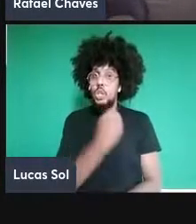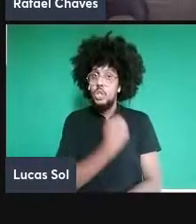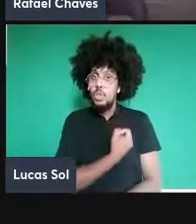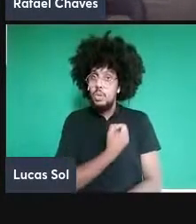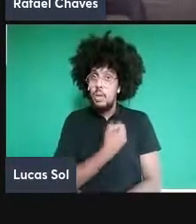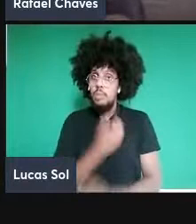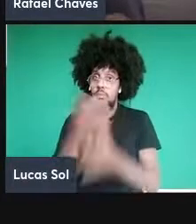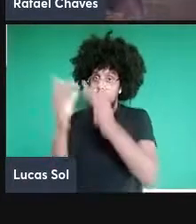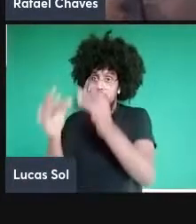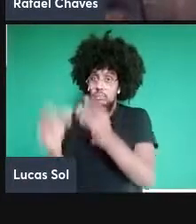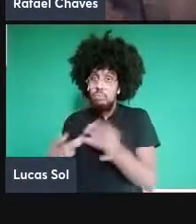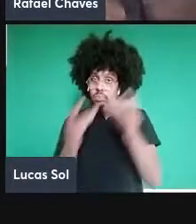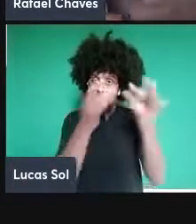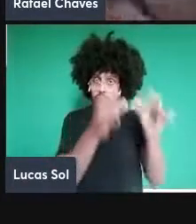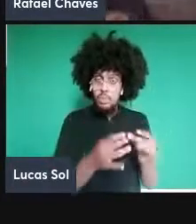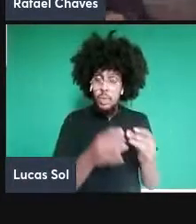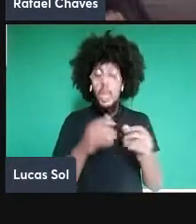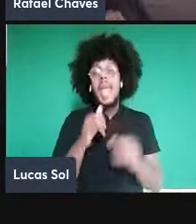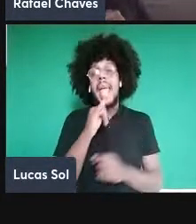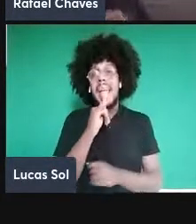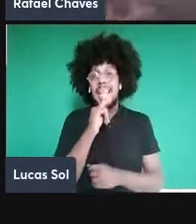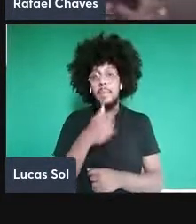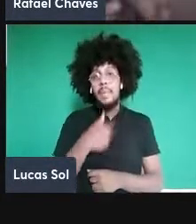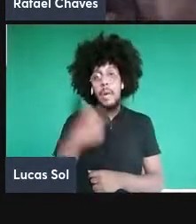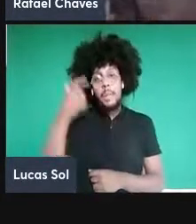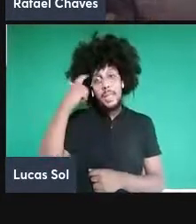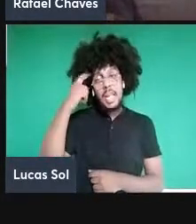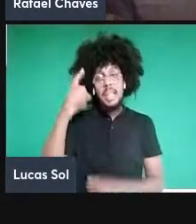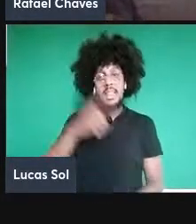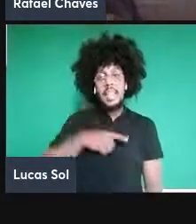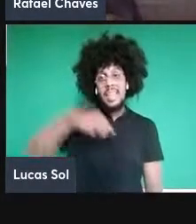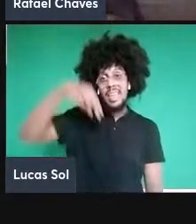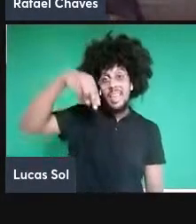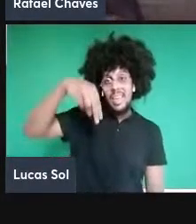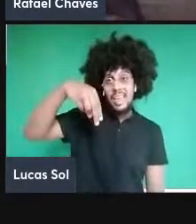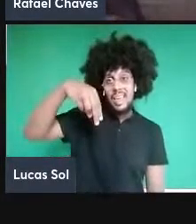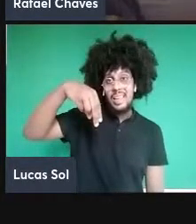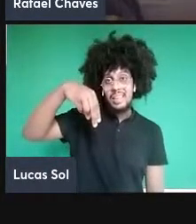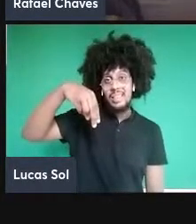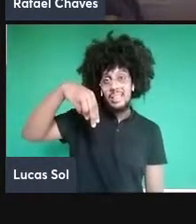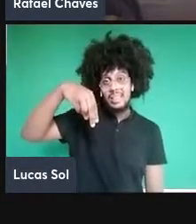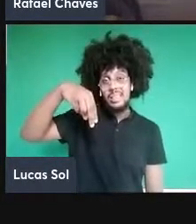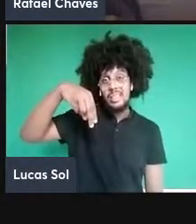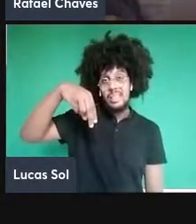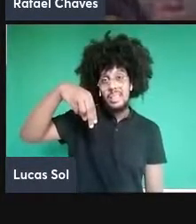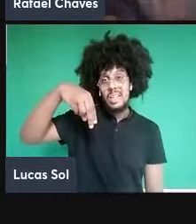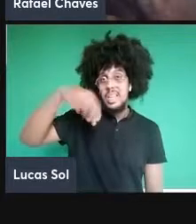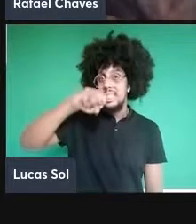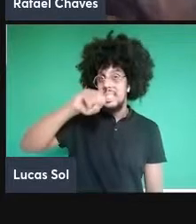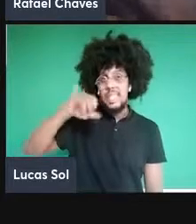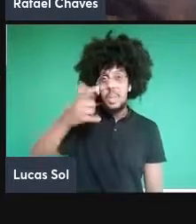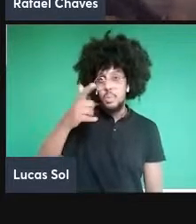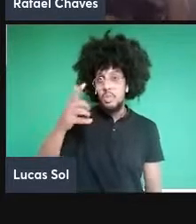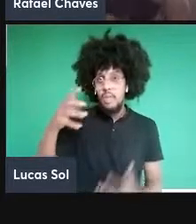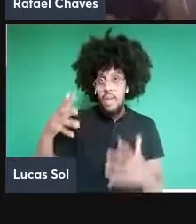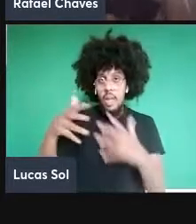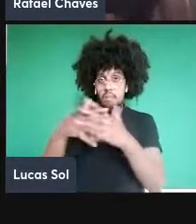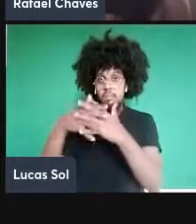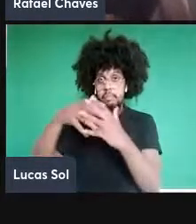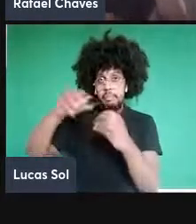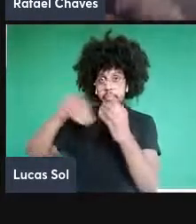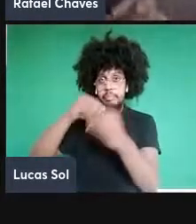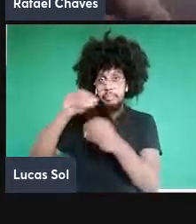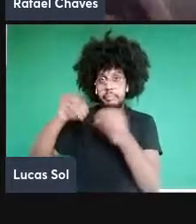pensar agora que eu tenha n qubits se esses n qubits não tivessem emaranhados entre si ou seja eu conseguisse descrever